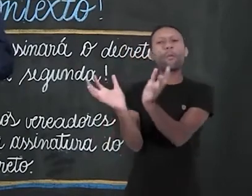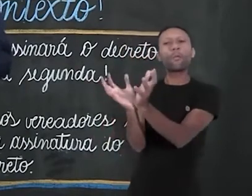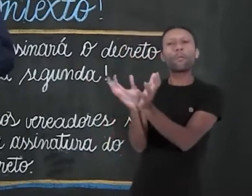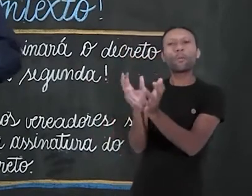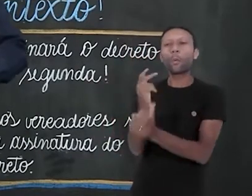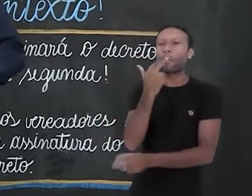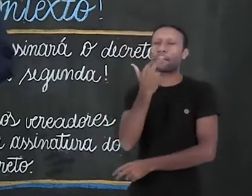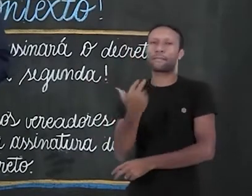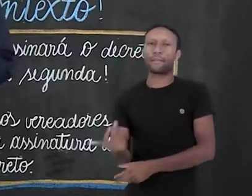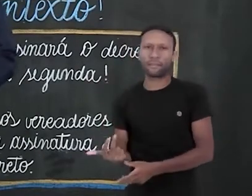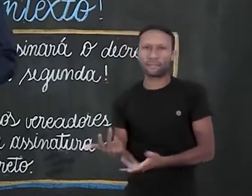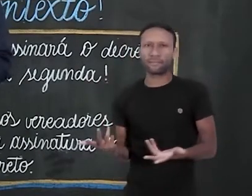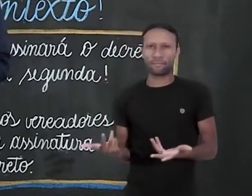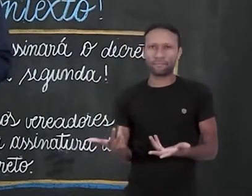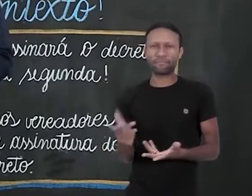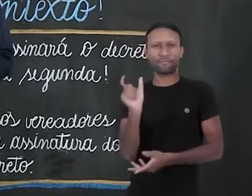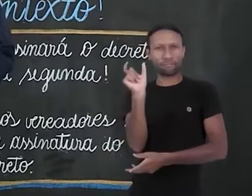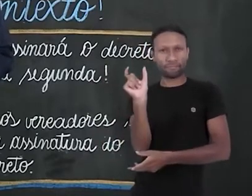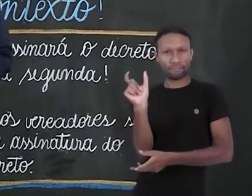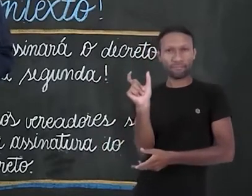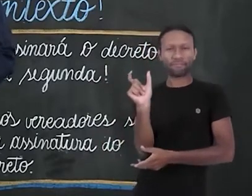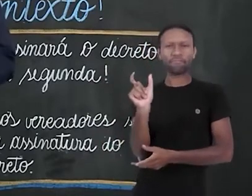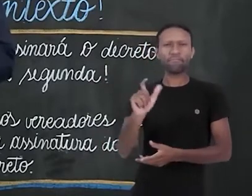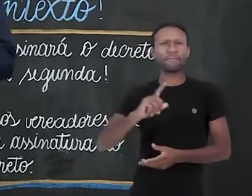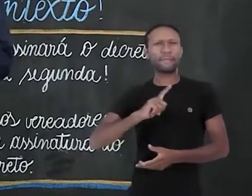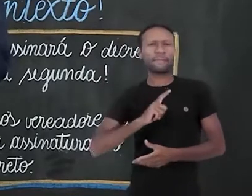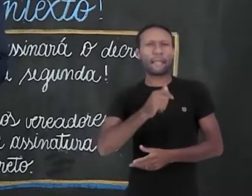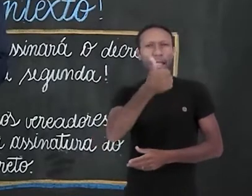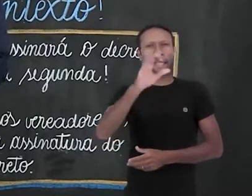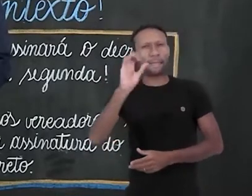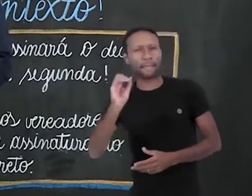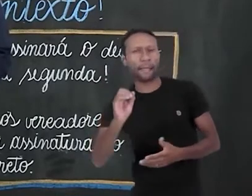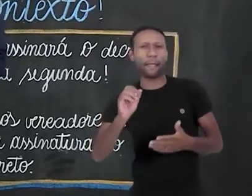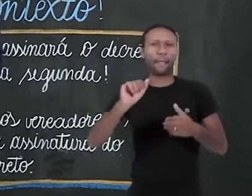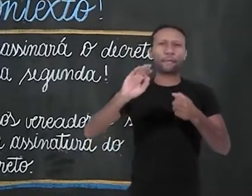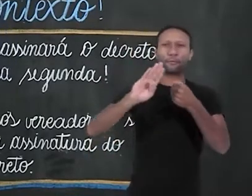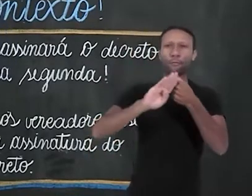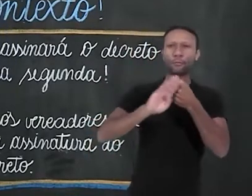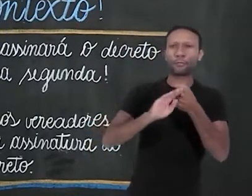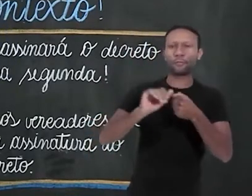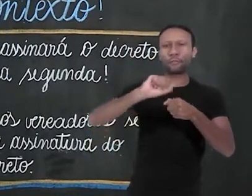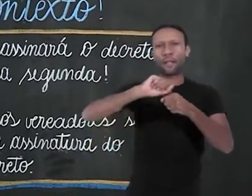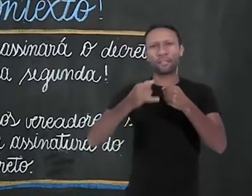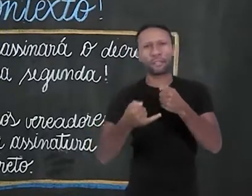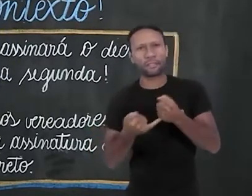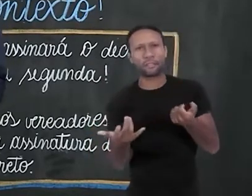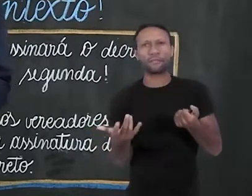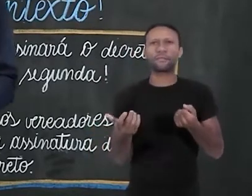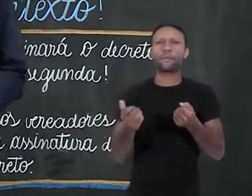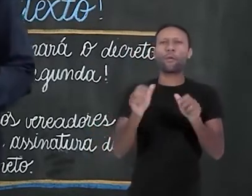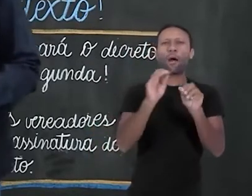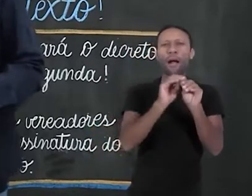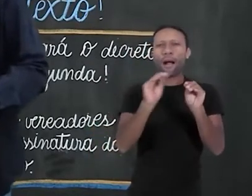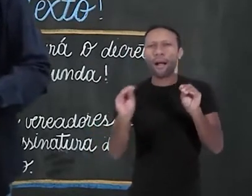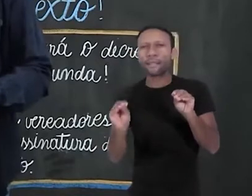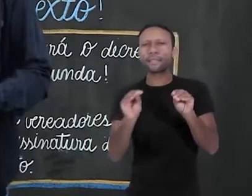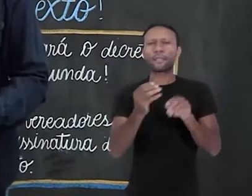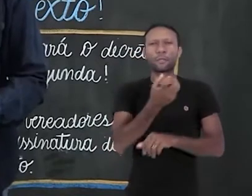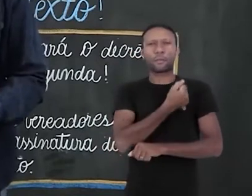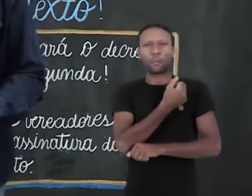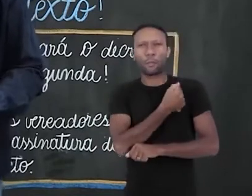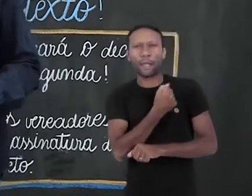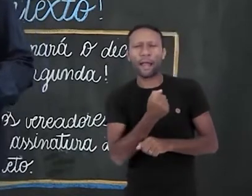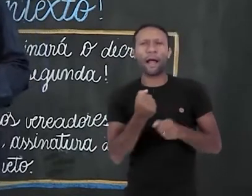existem várias na língua portuguesa, num total de 10, tal como substantivo, adjetivo, artigo, numeral,